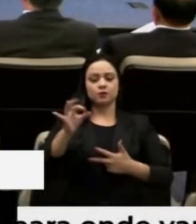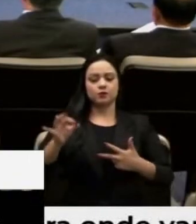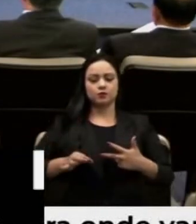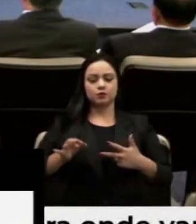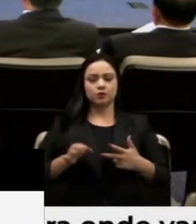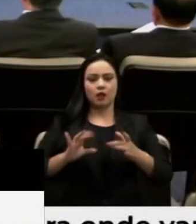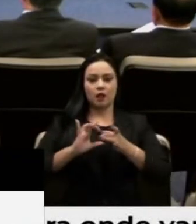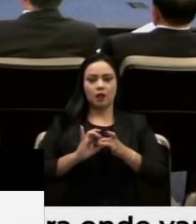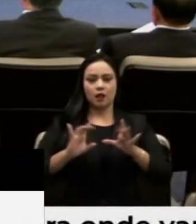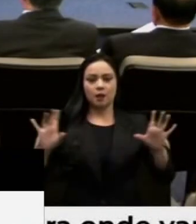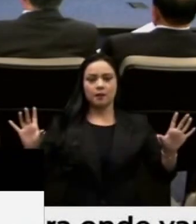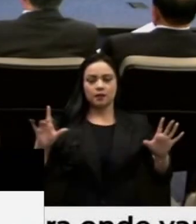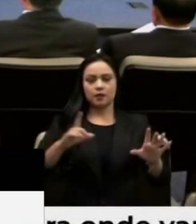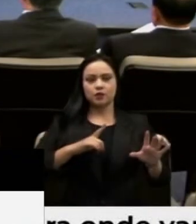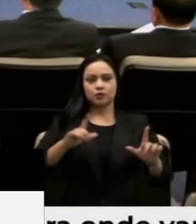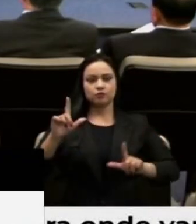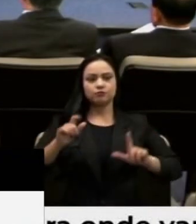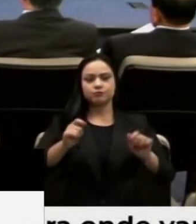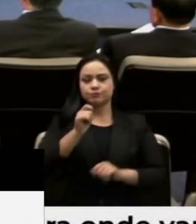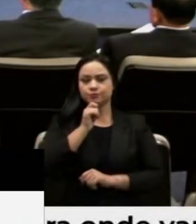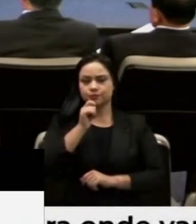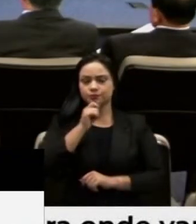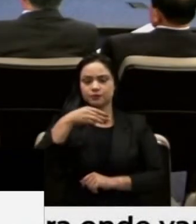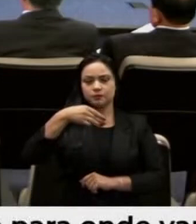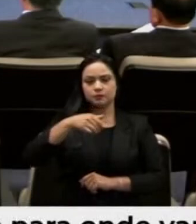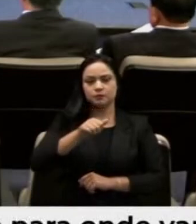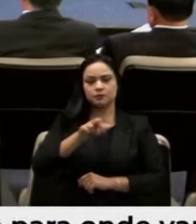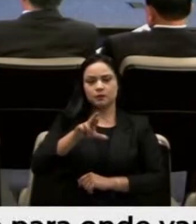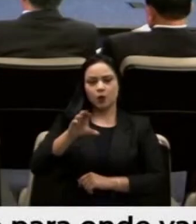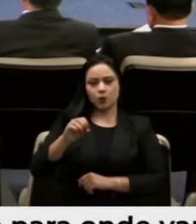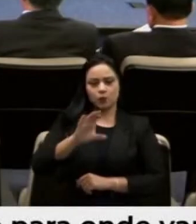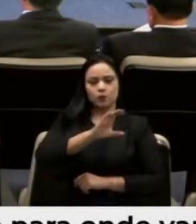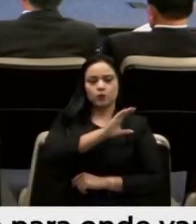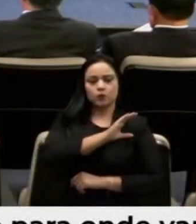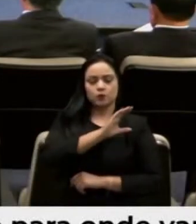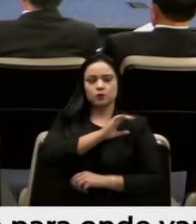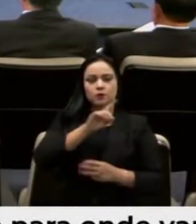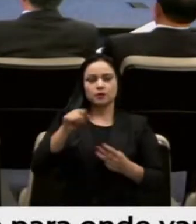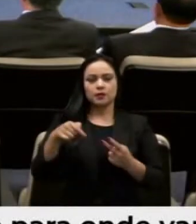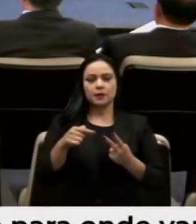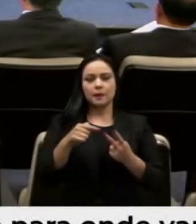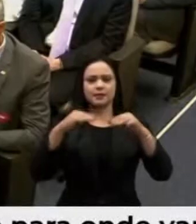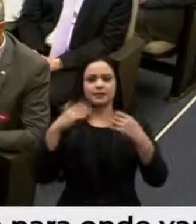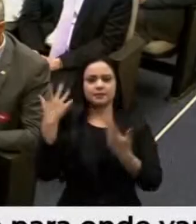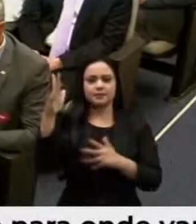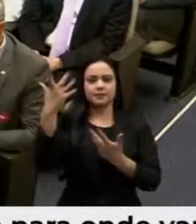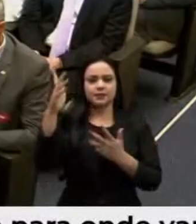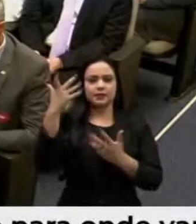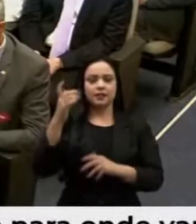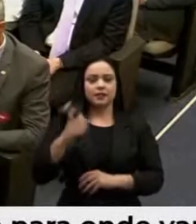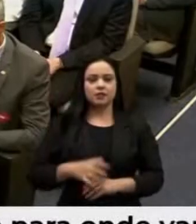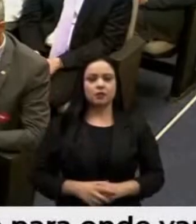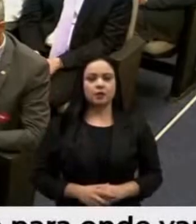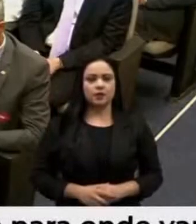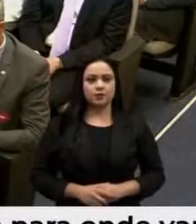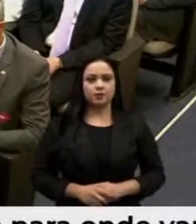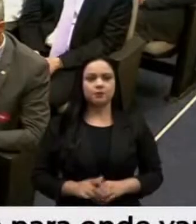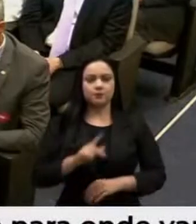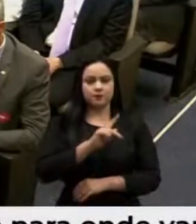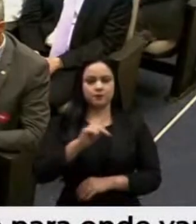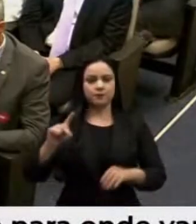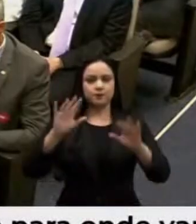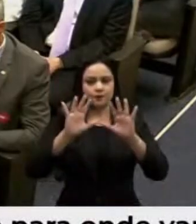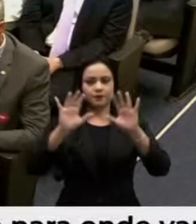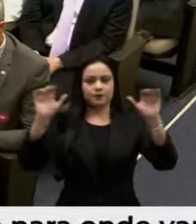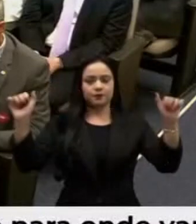imprensa foi consagrada como direito fundamental pela Constituição da República de 1988. A Carta Magna garante a